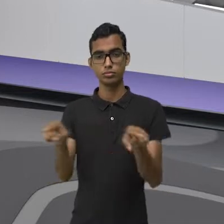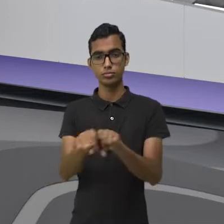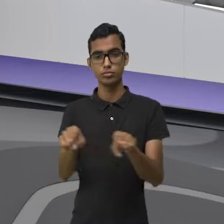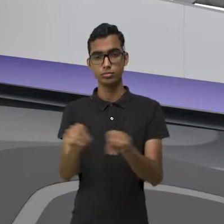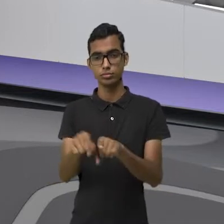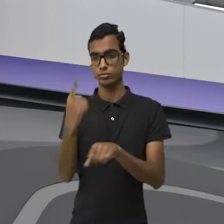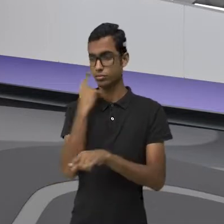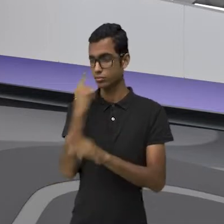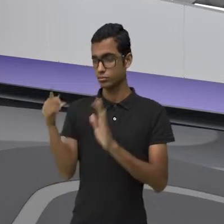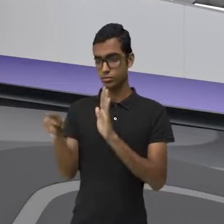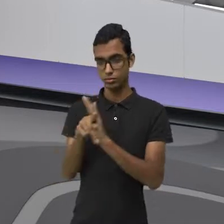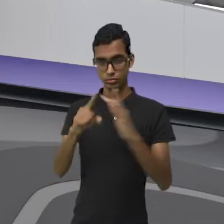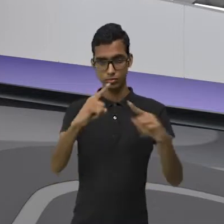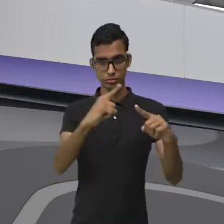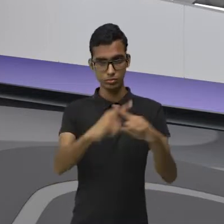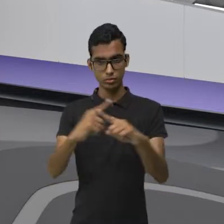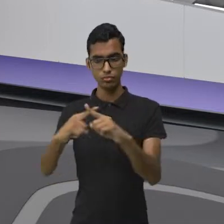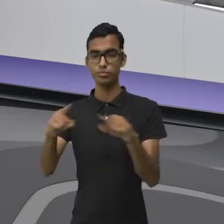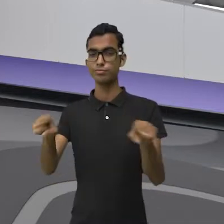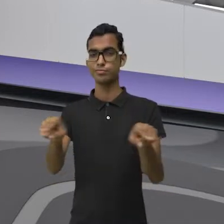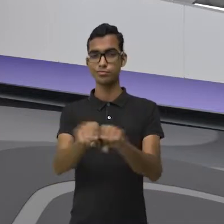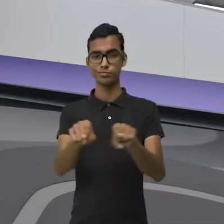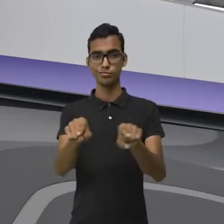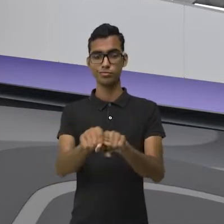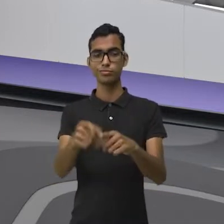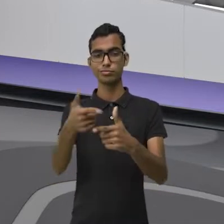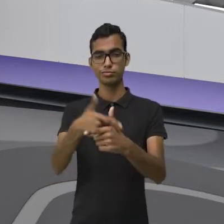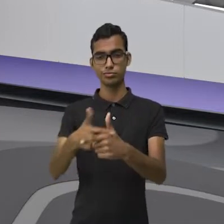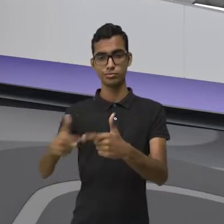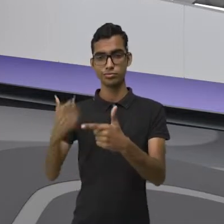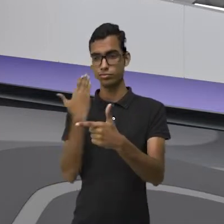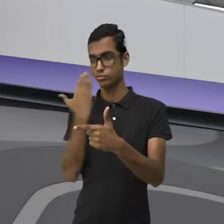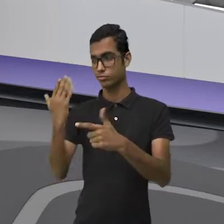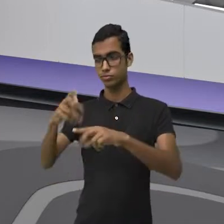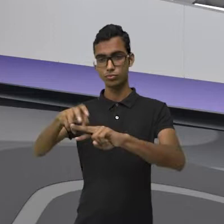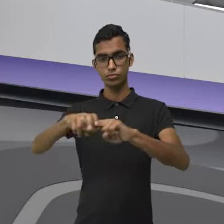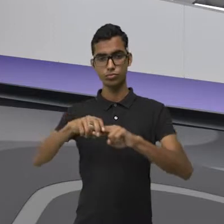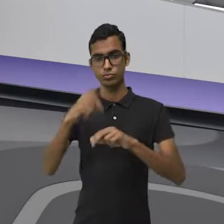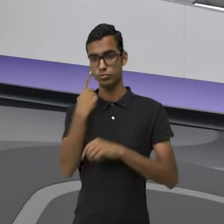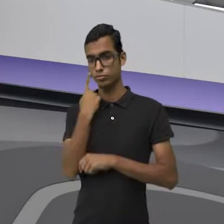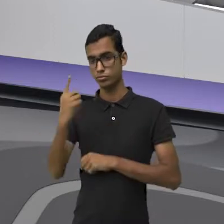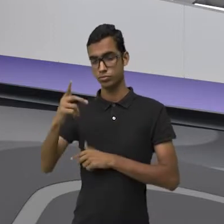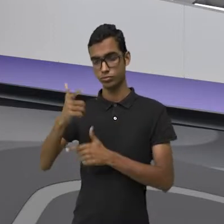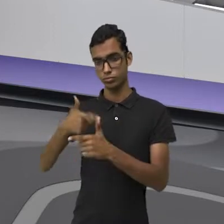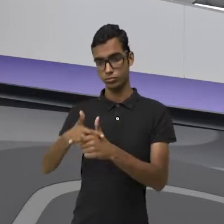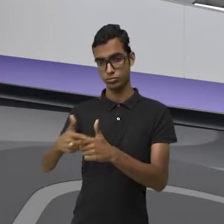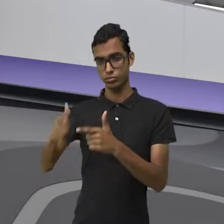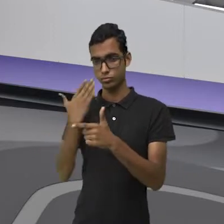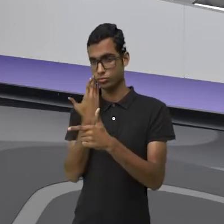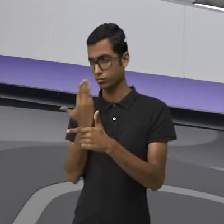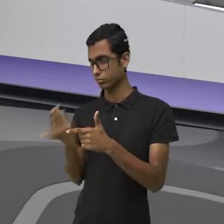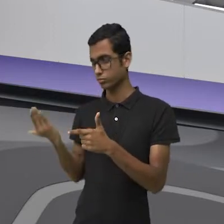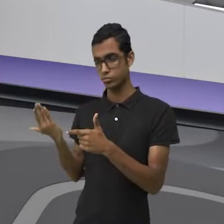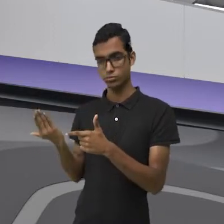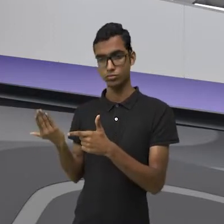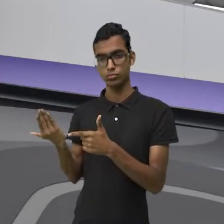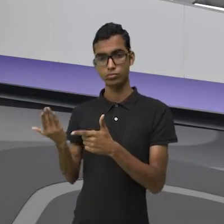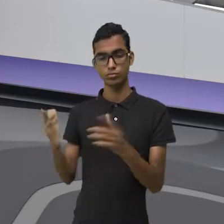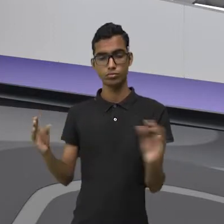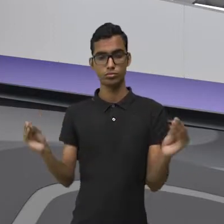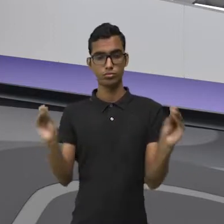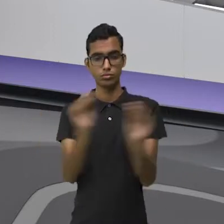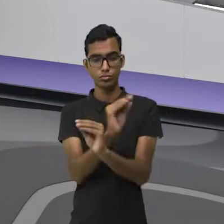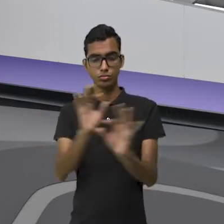jogo da multiplicação, multiplicação, também é da divisão. Por isso que eu saí da divisão aqui ao lado, olha, fui para a